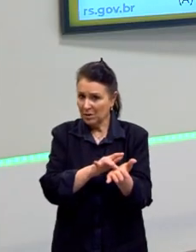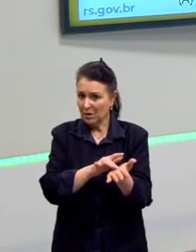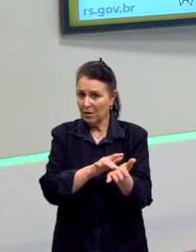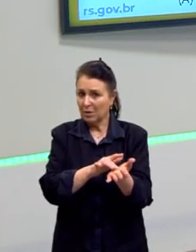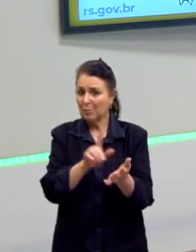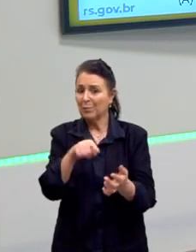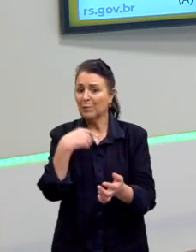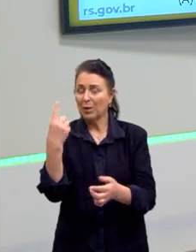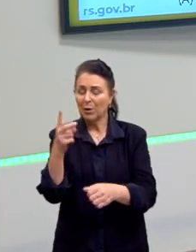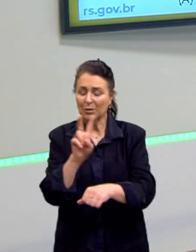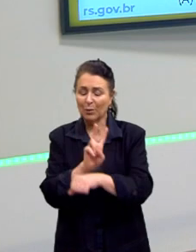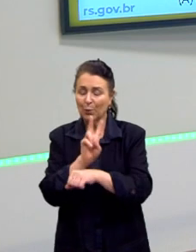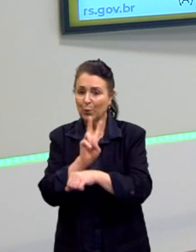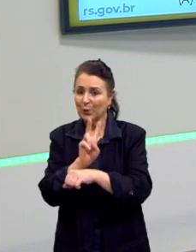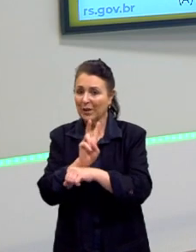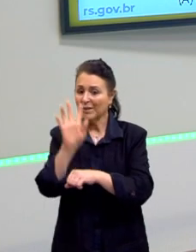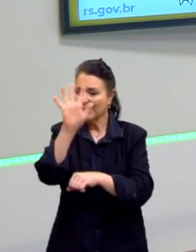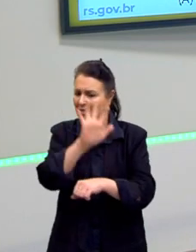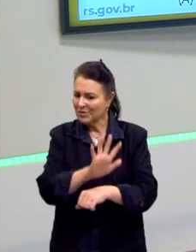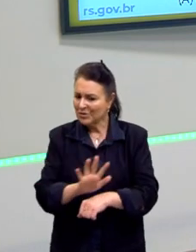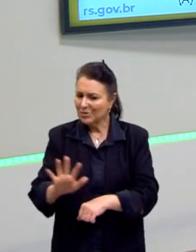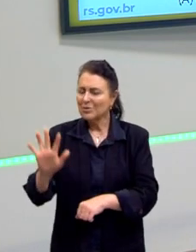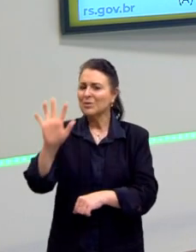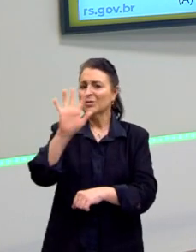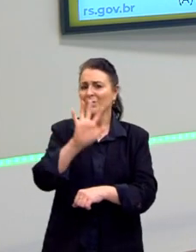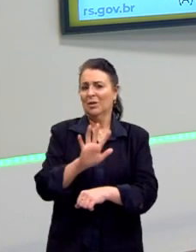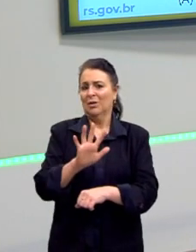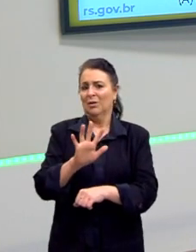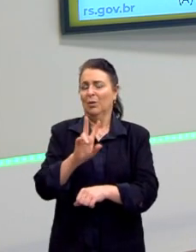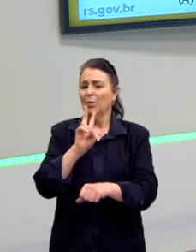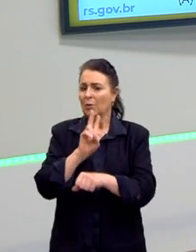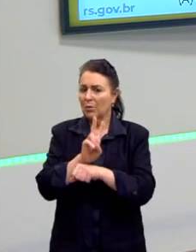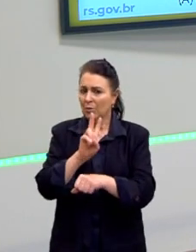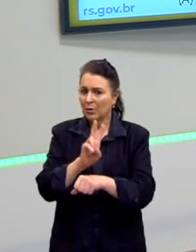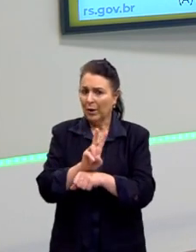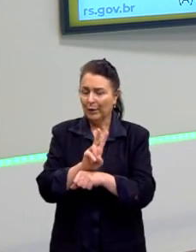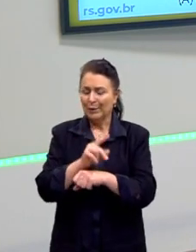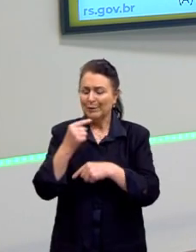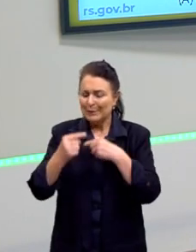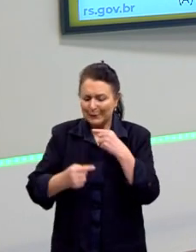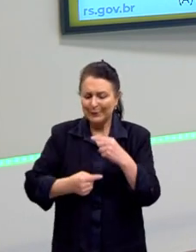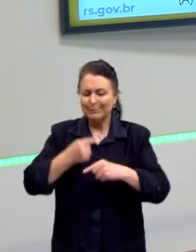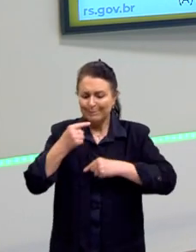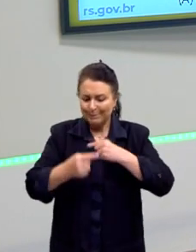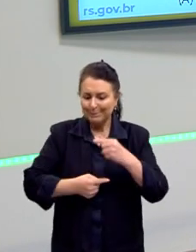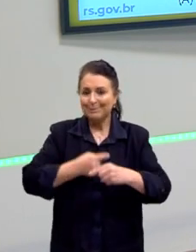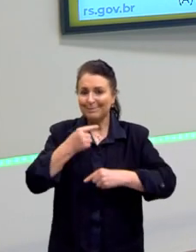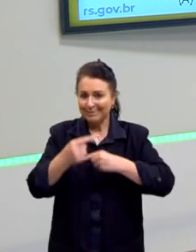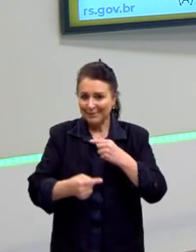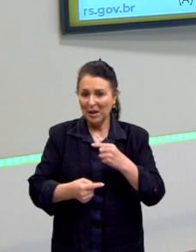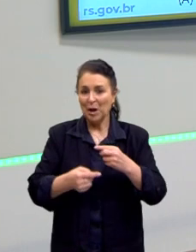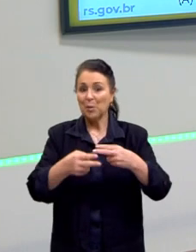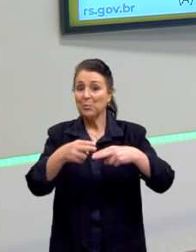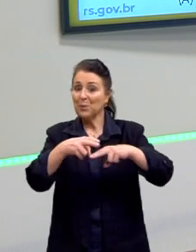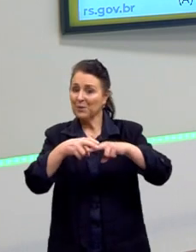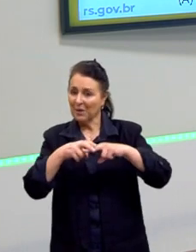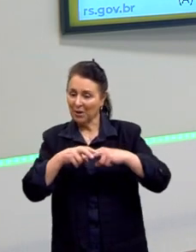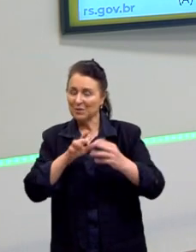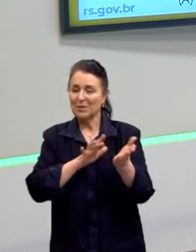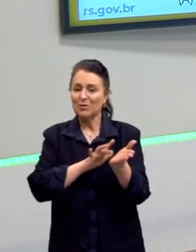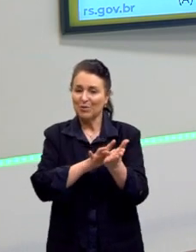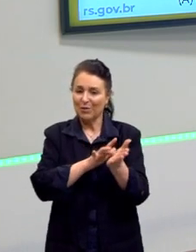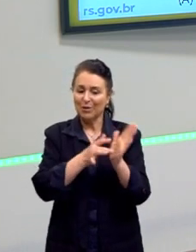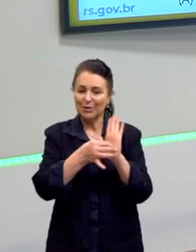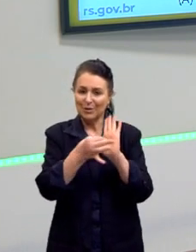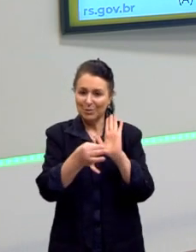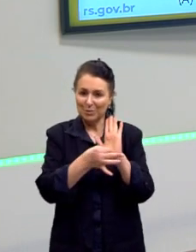cuidado, termos essa precaução e não sermos enrolados por esses falsos argumentos no nosso dia